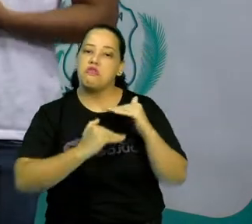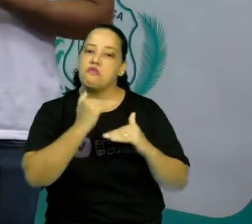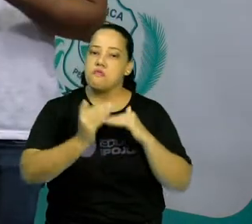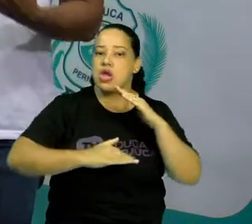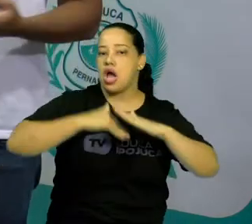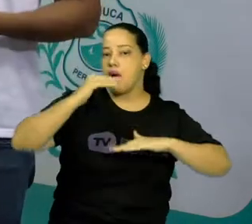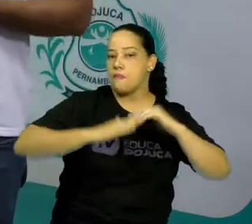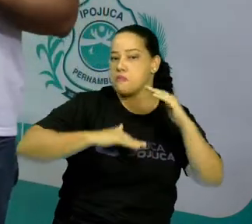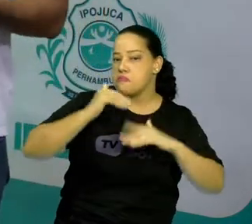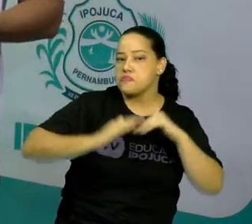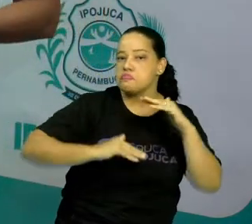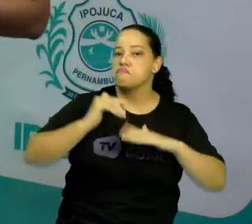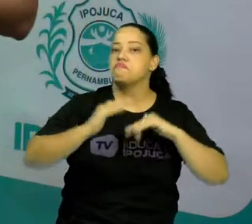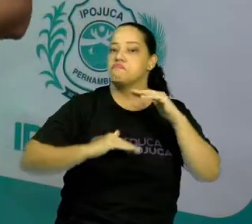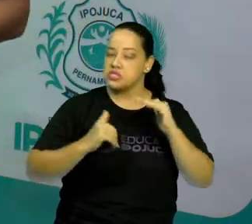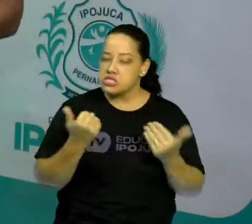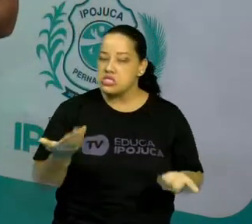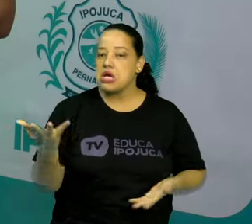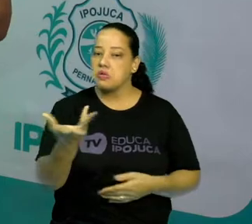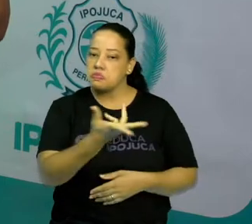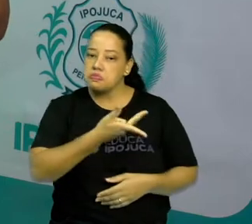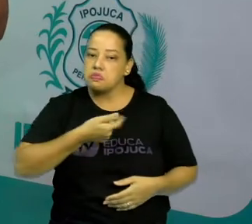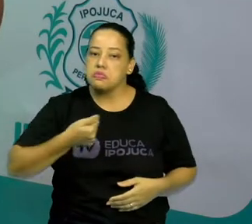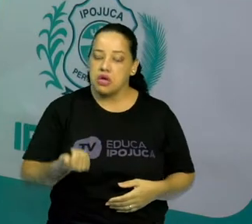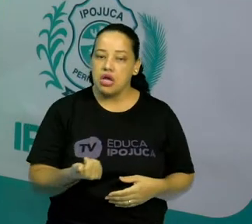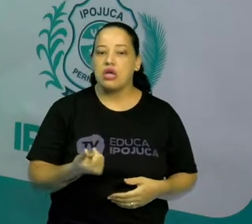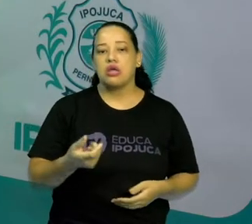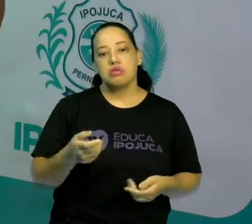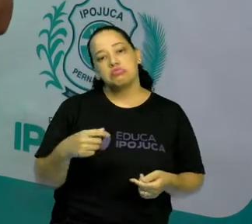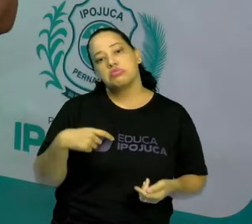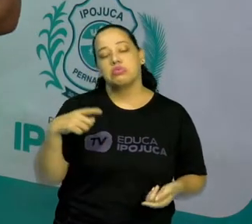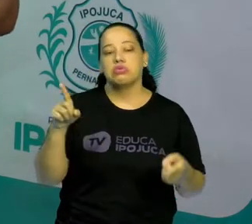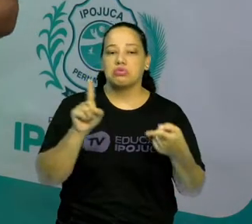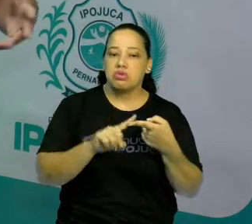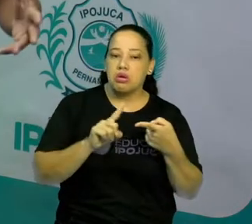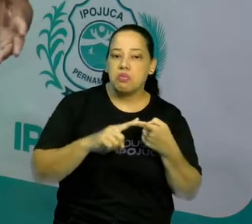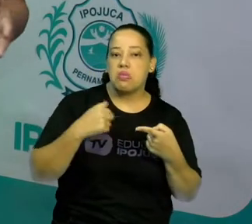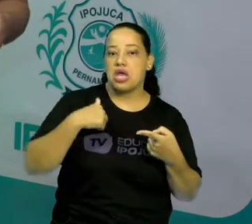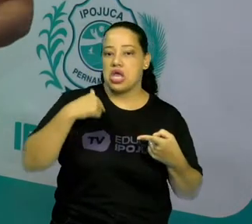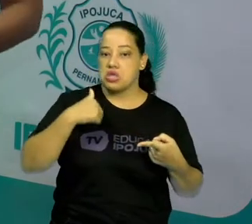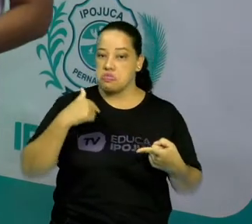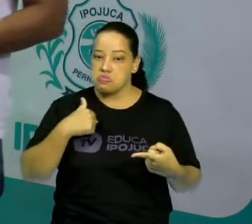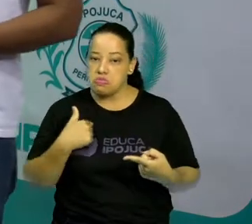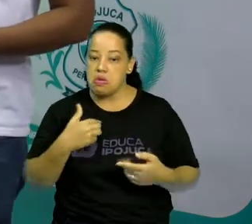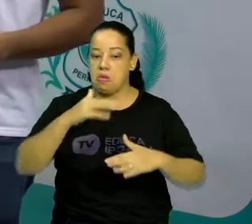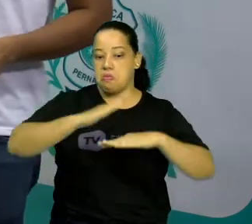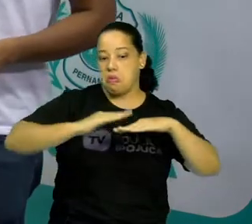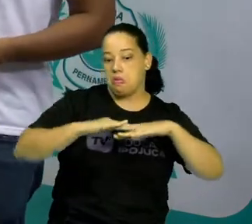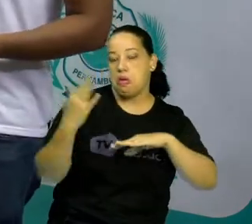habilidades e a pessoa também demonstrar alguns talentos que ela possui.